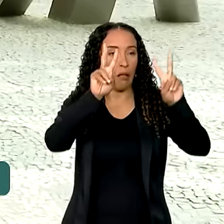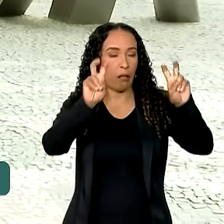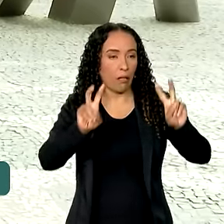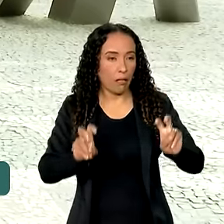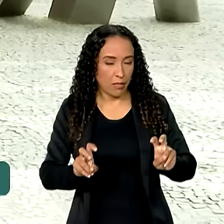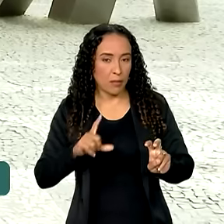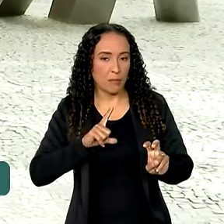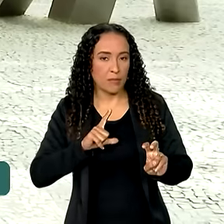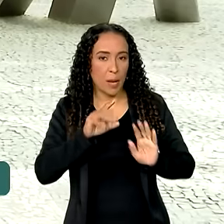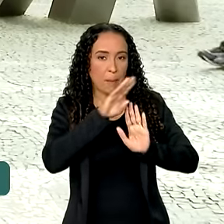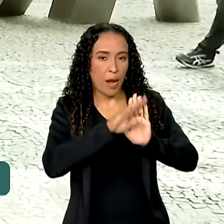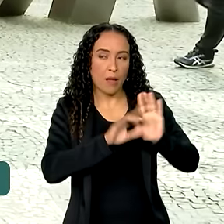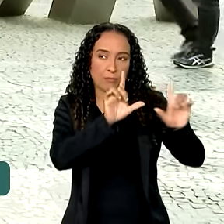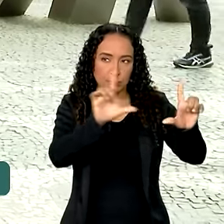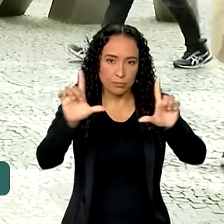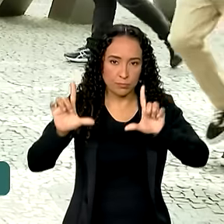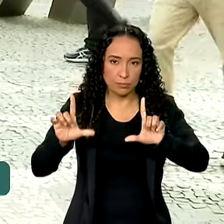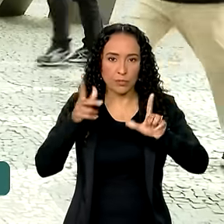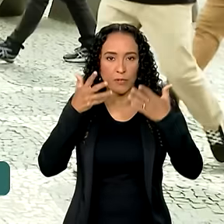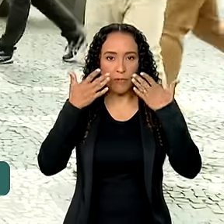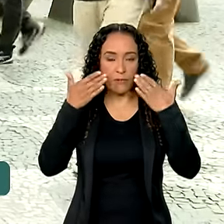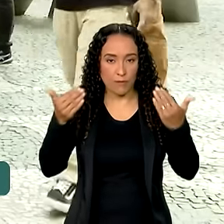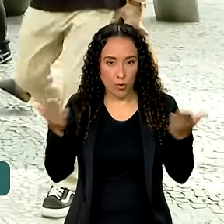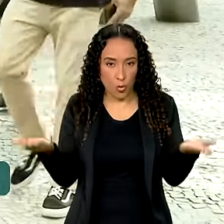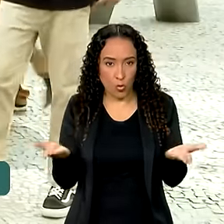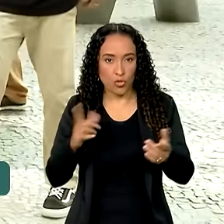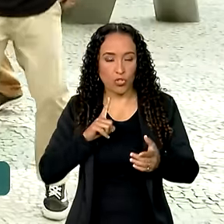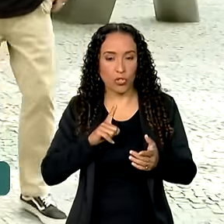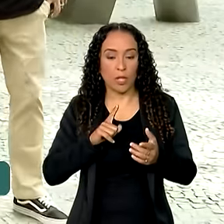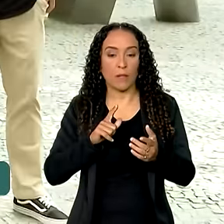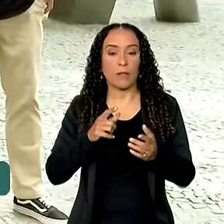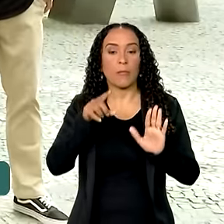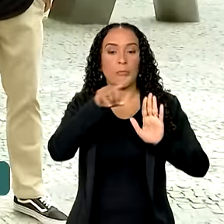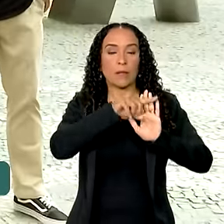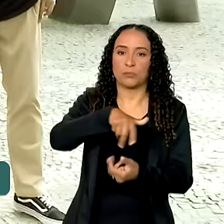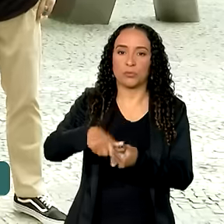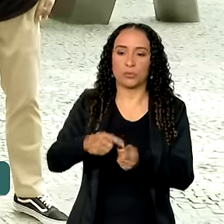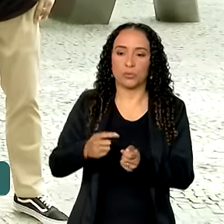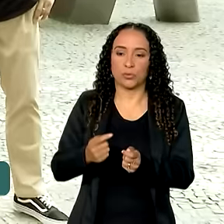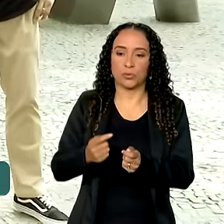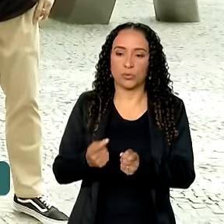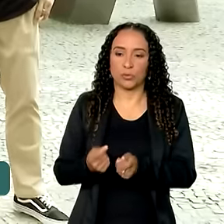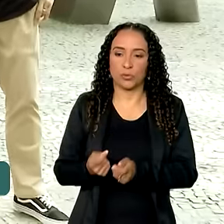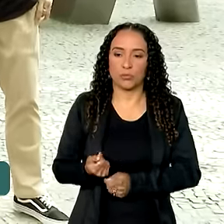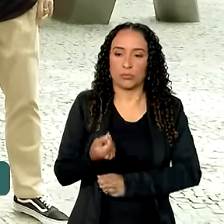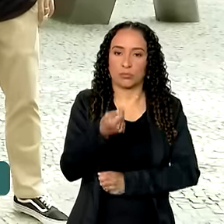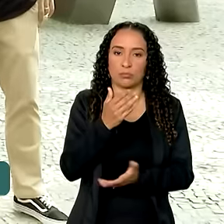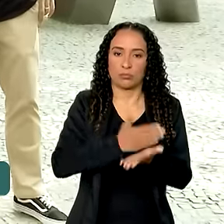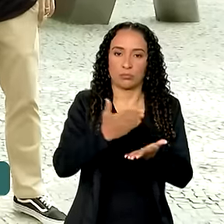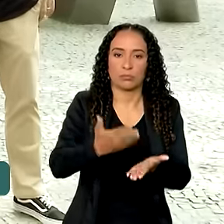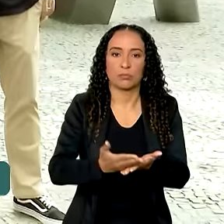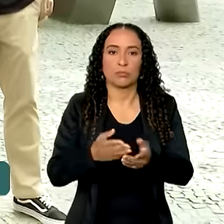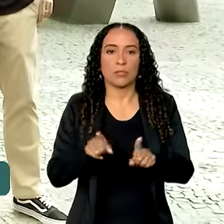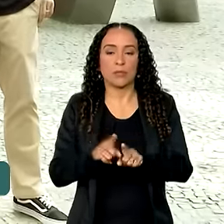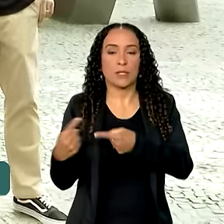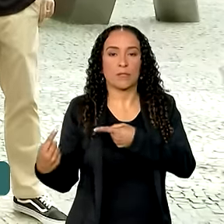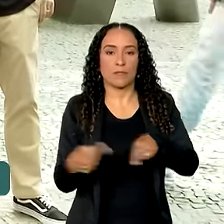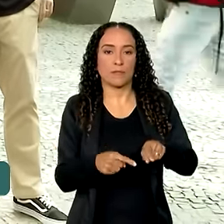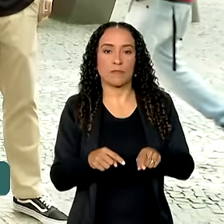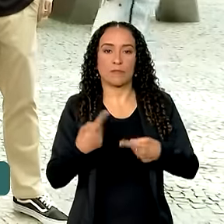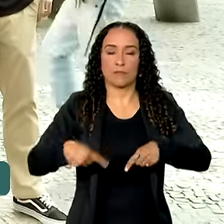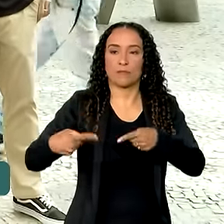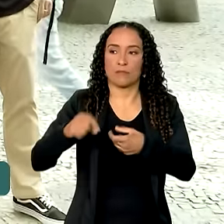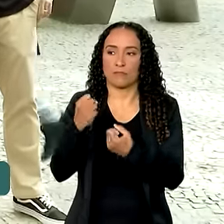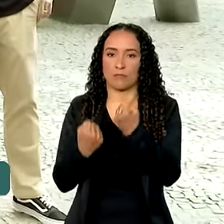vão pautar os painéis que vão ser apresentados aqui hoje, estão a Agenda Global para Financiamento e... Desafios para a Política Industrial,